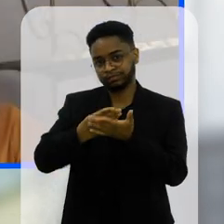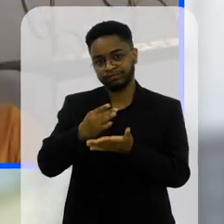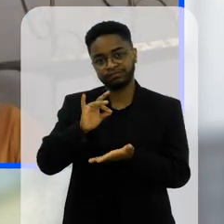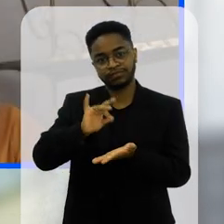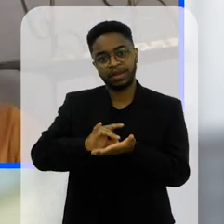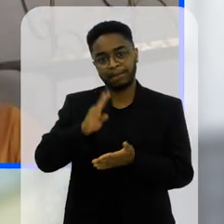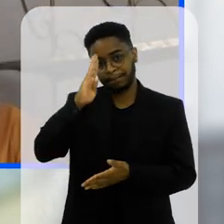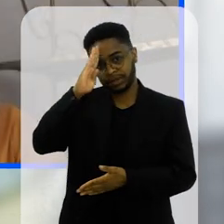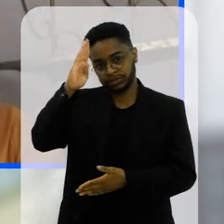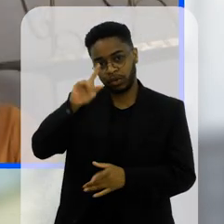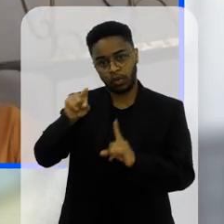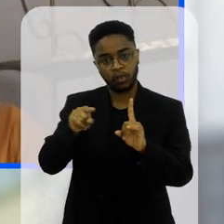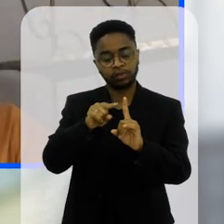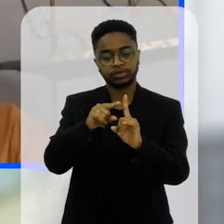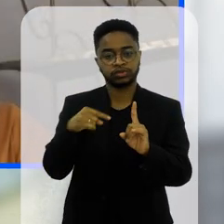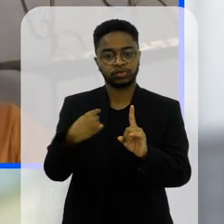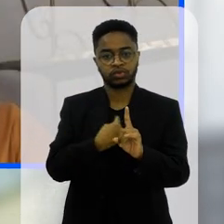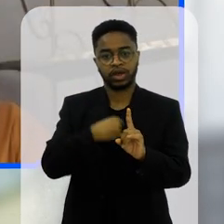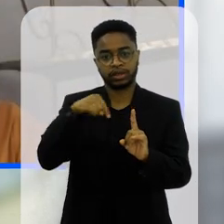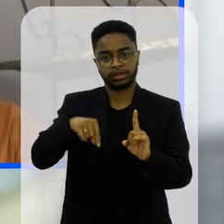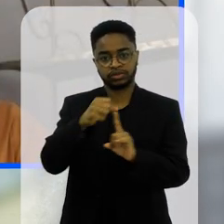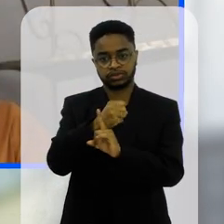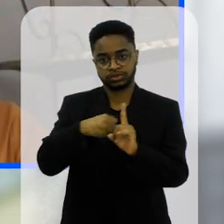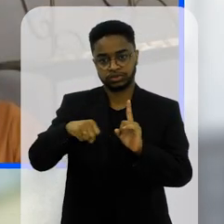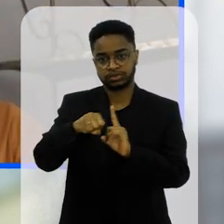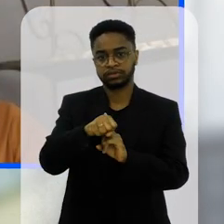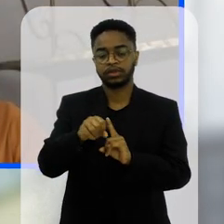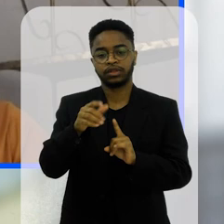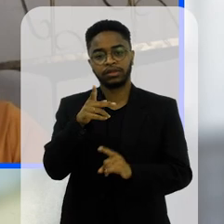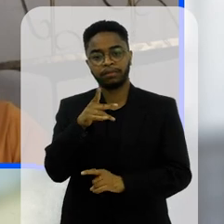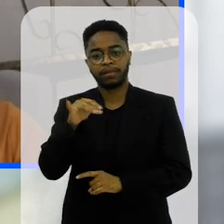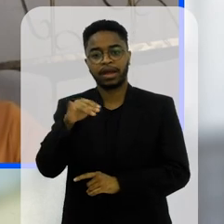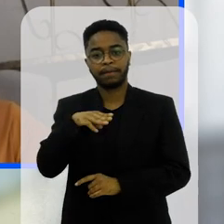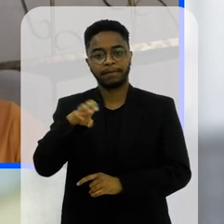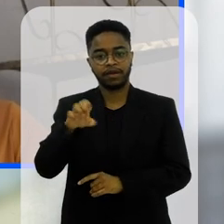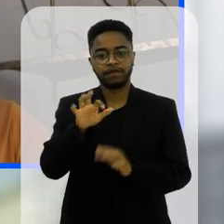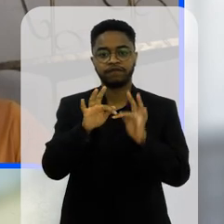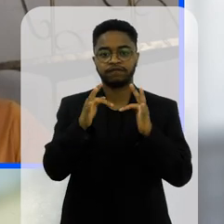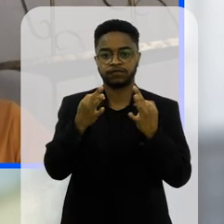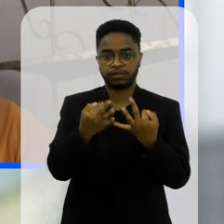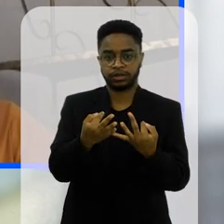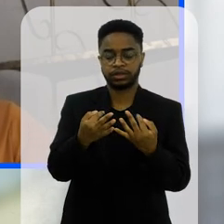o maior objetivo da gente de um modo geral da sociedade dos pais da família e escola